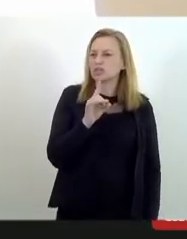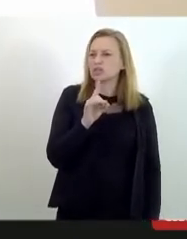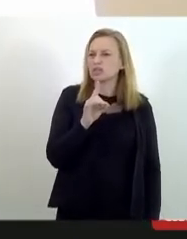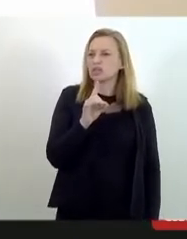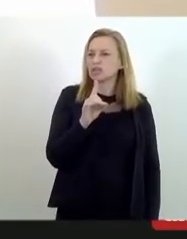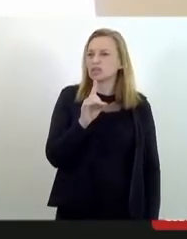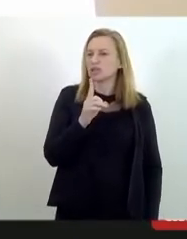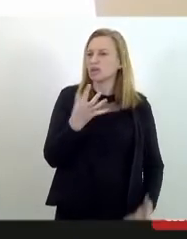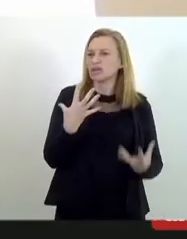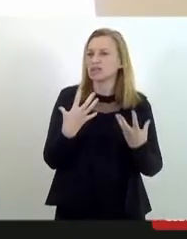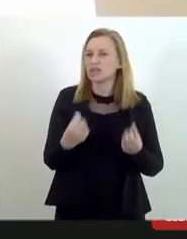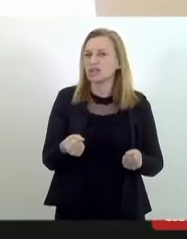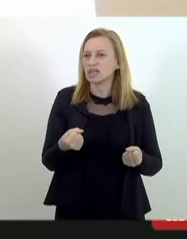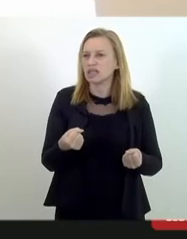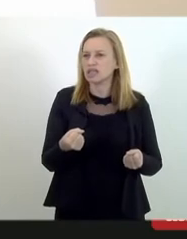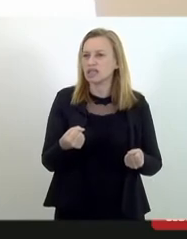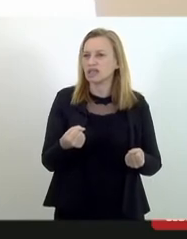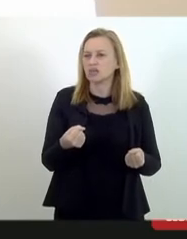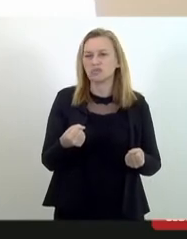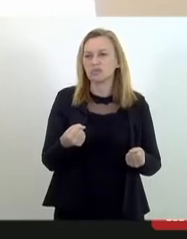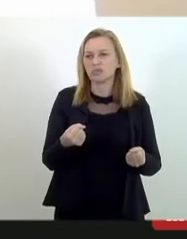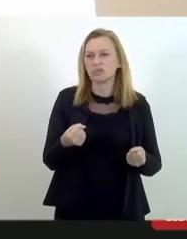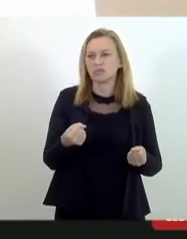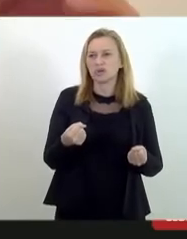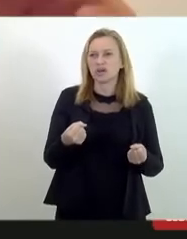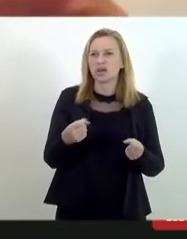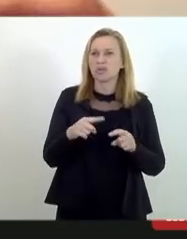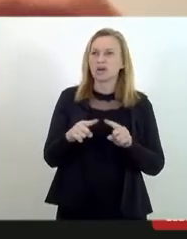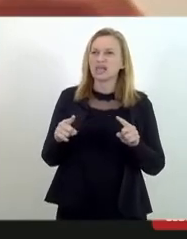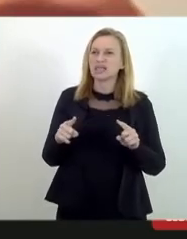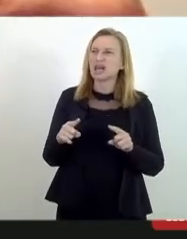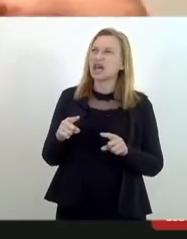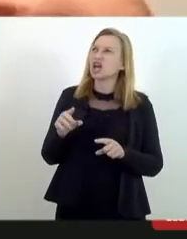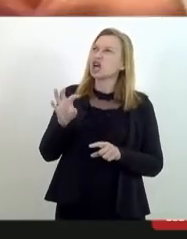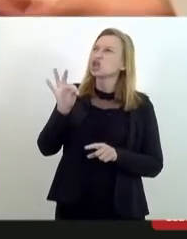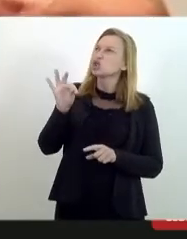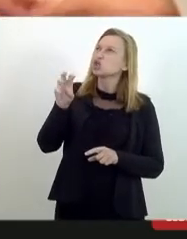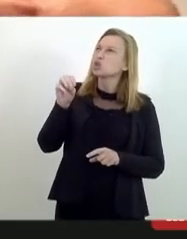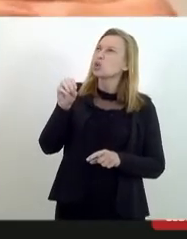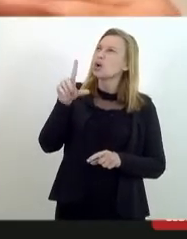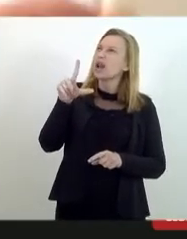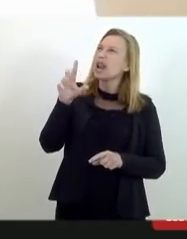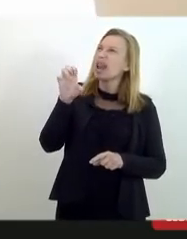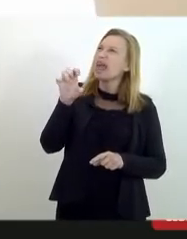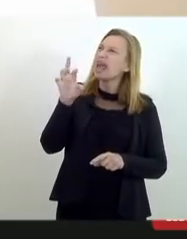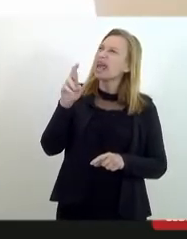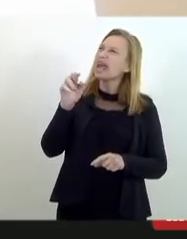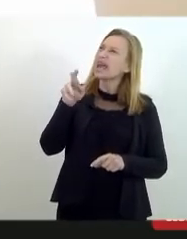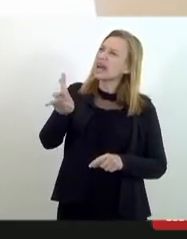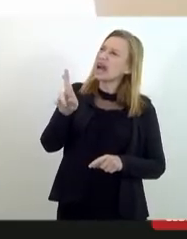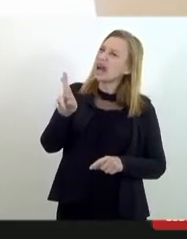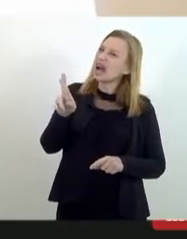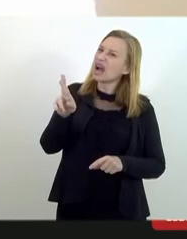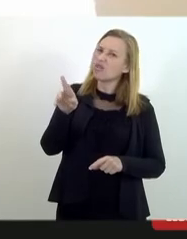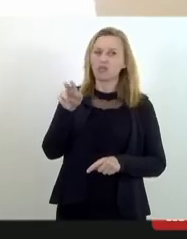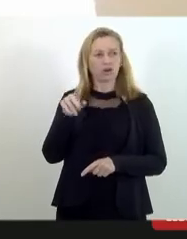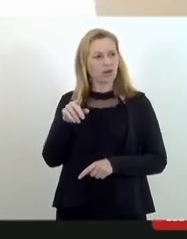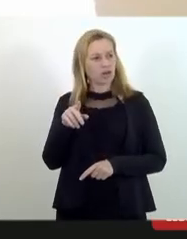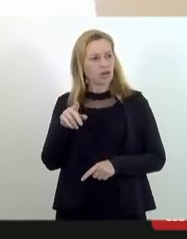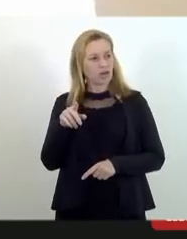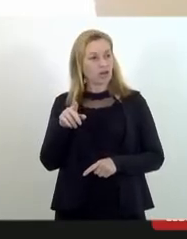citado aqui, porque tolerar sempre te coloca numa situação superior. A partir do momento que você tolera, você se julga